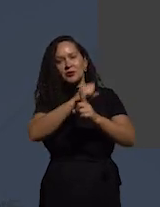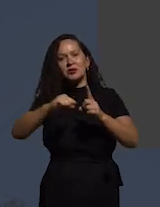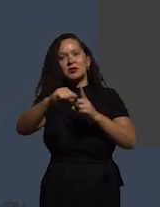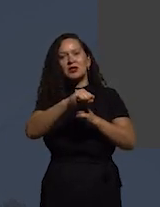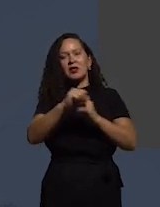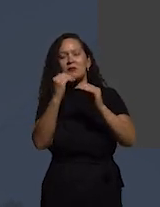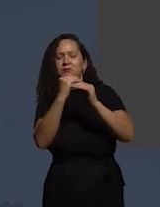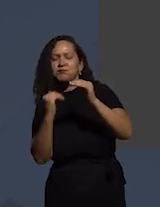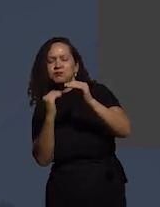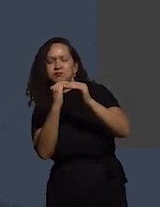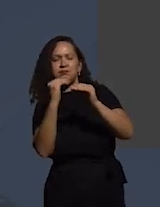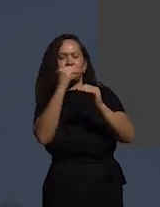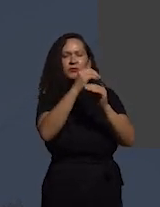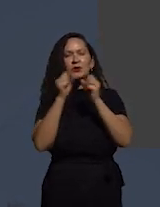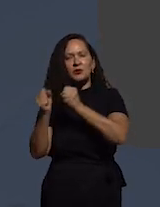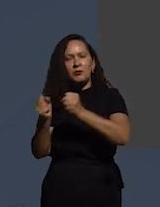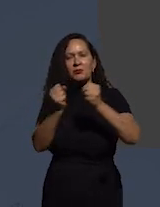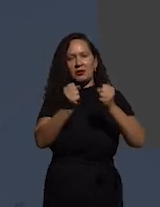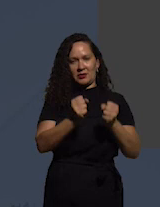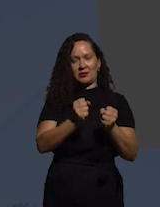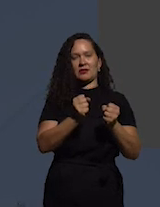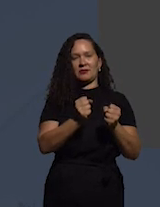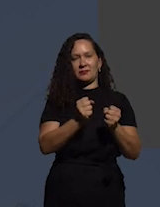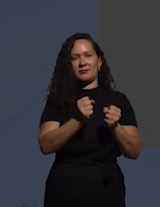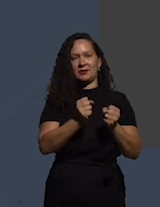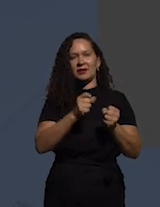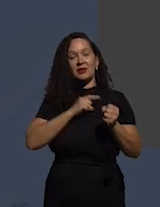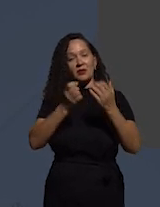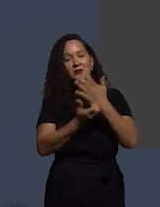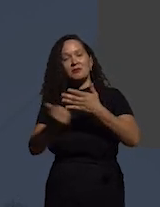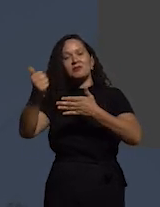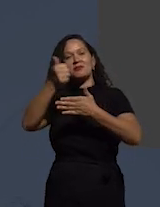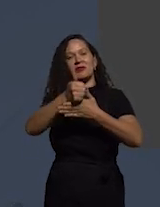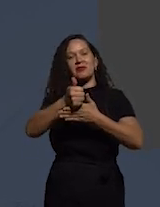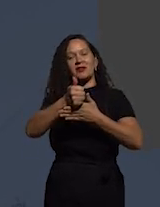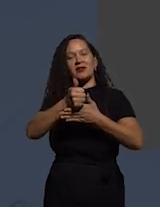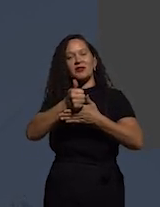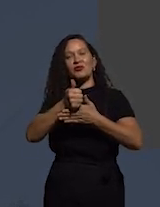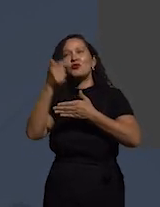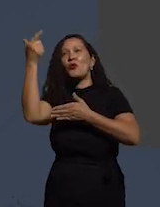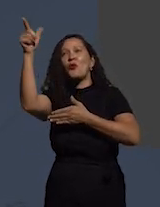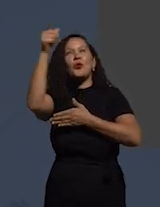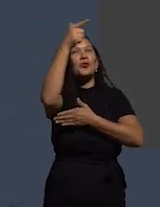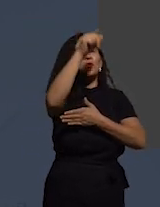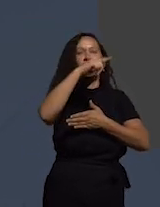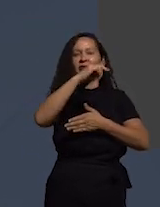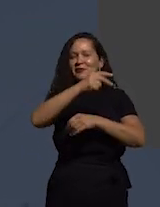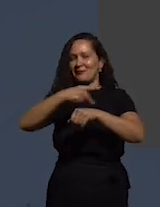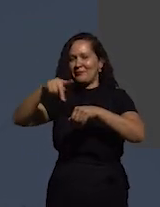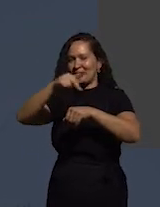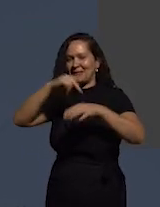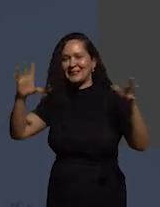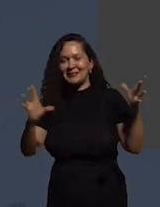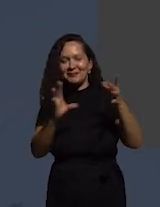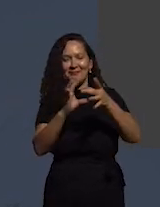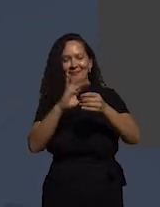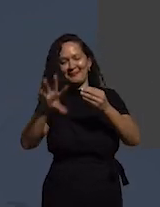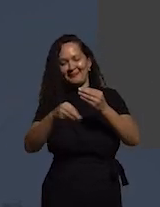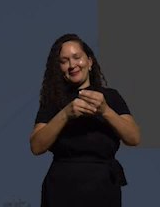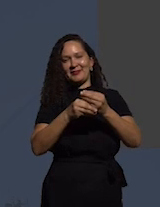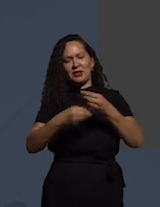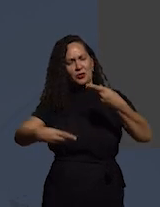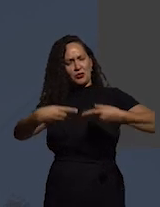diferenças no poder são privilégios encurtados ou encolhidos. então nós não estamos